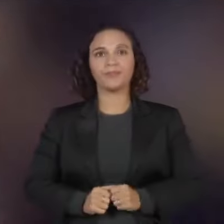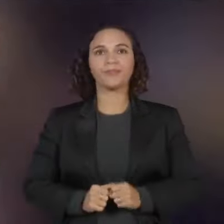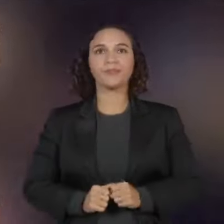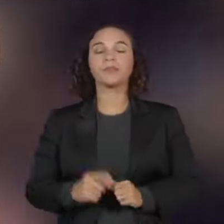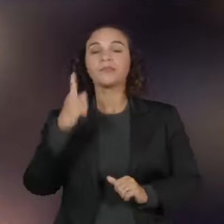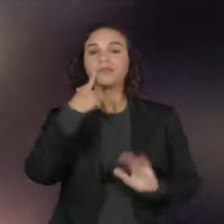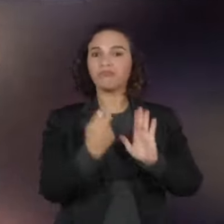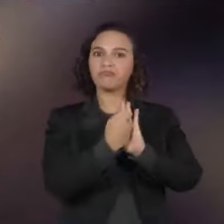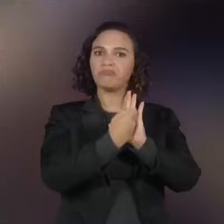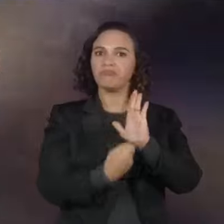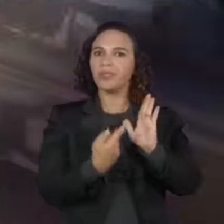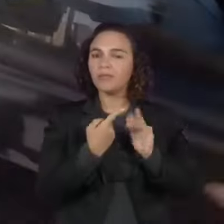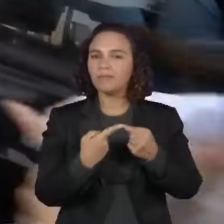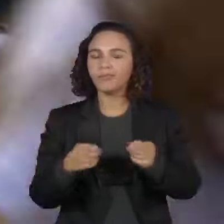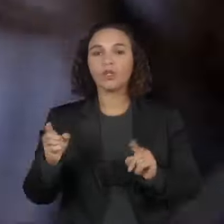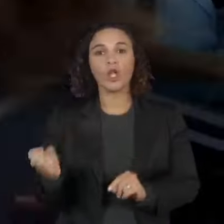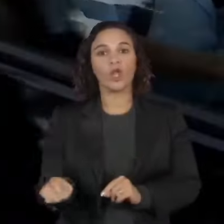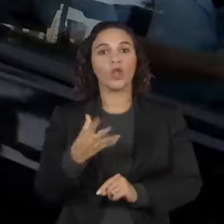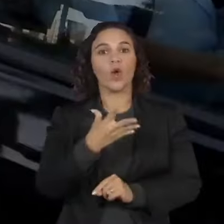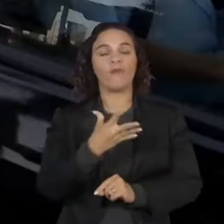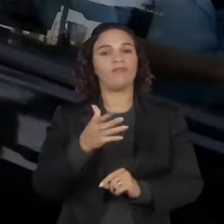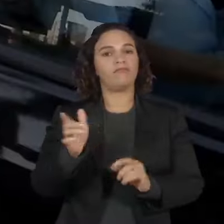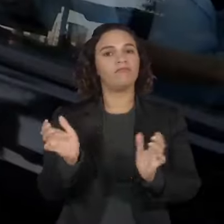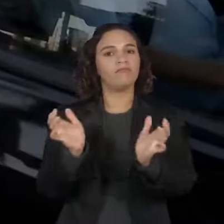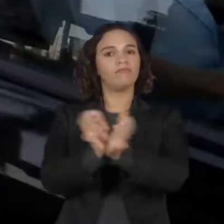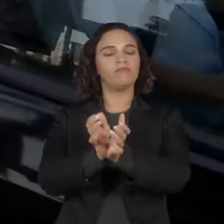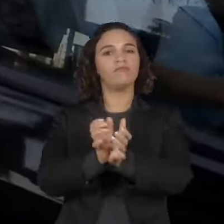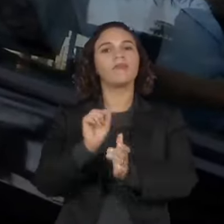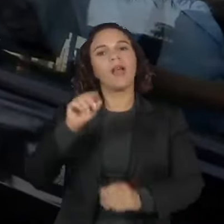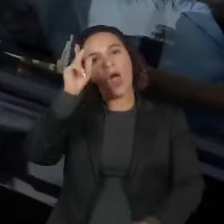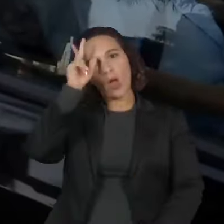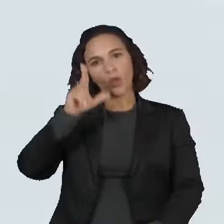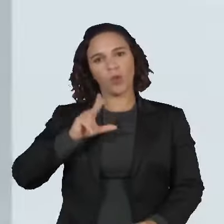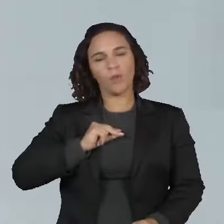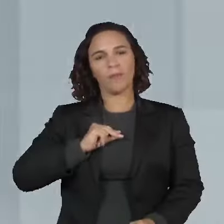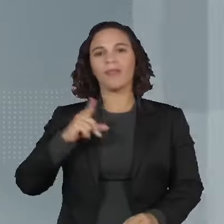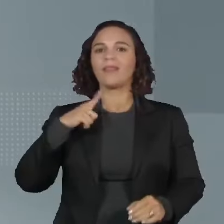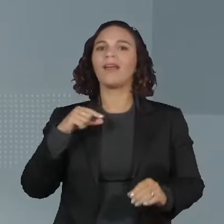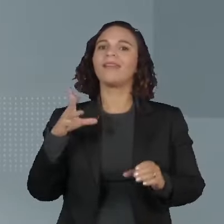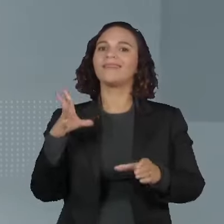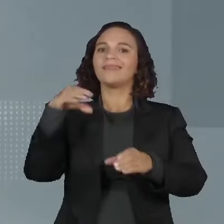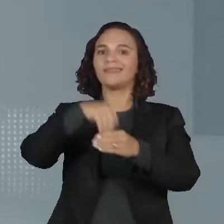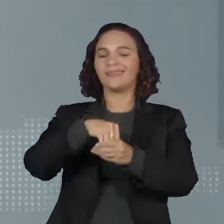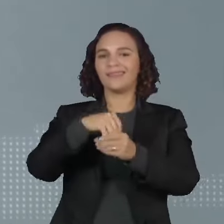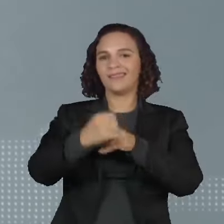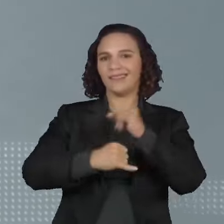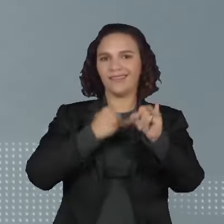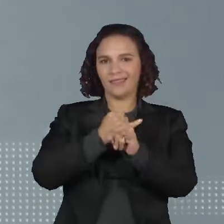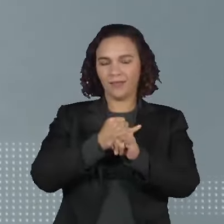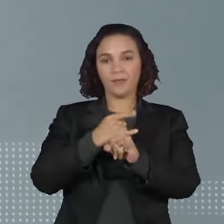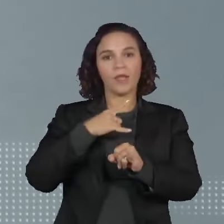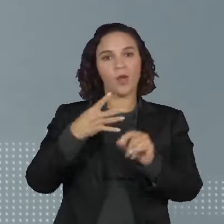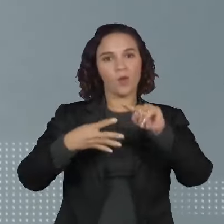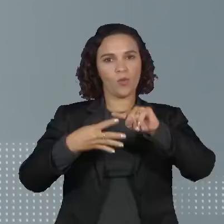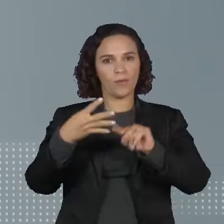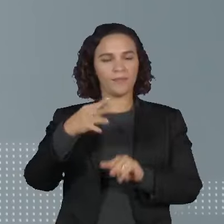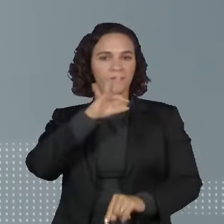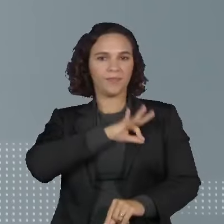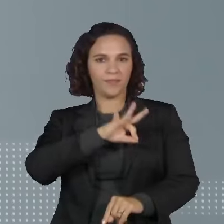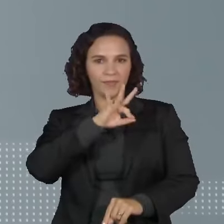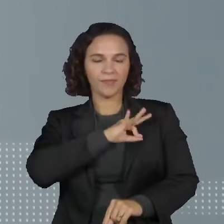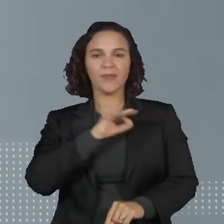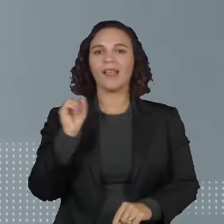texto inaugura uma nova categoria legal de trabalho, os autônomos por plataforma, e está dividido em quatro eixos. Remuneração,